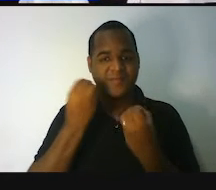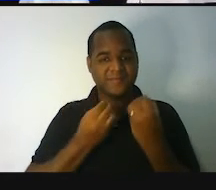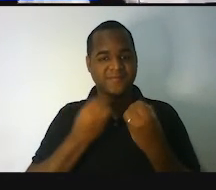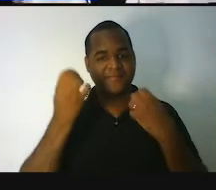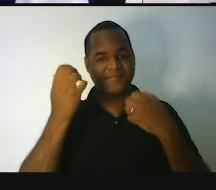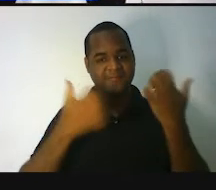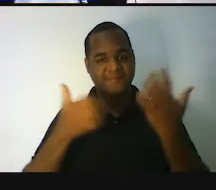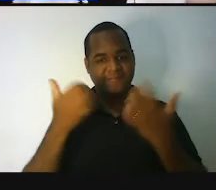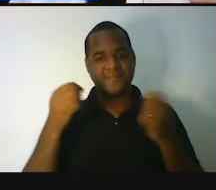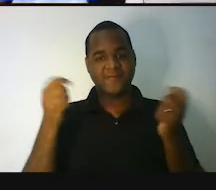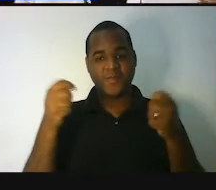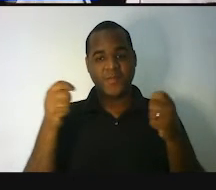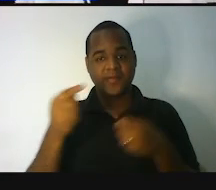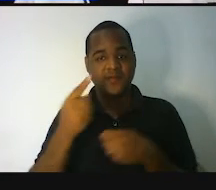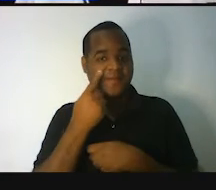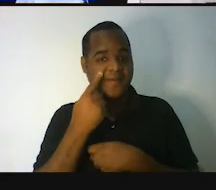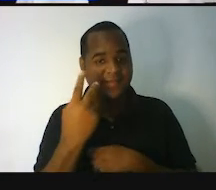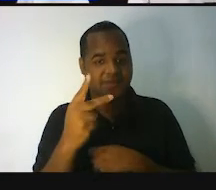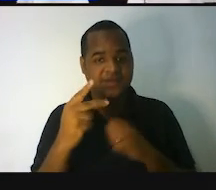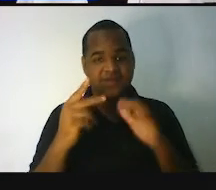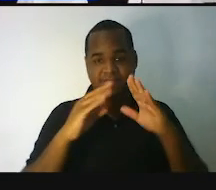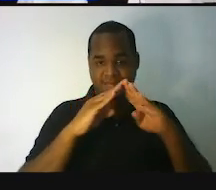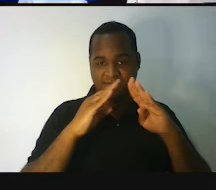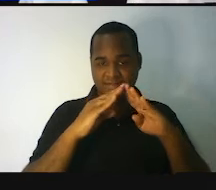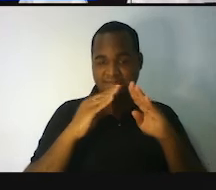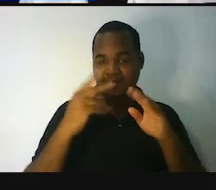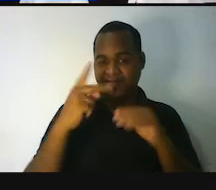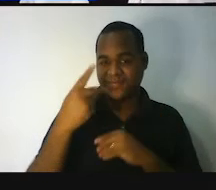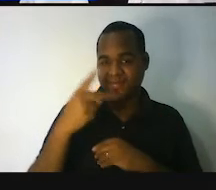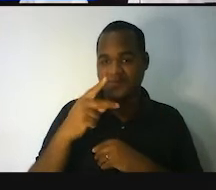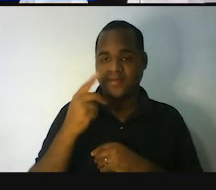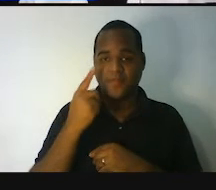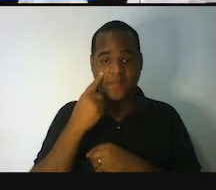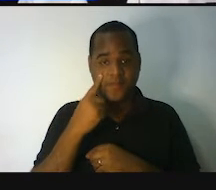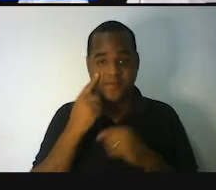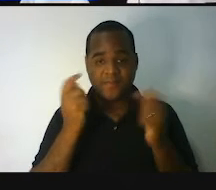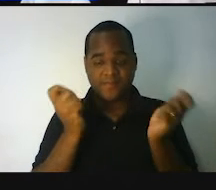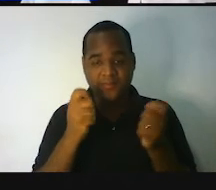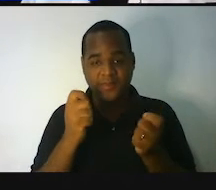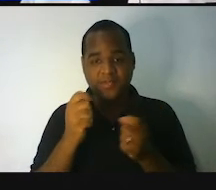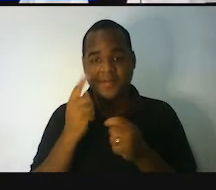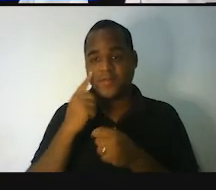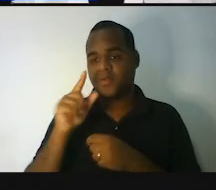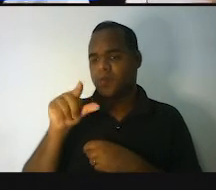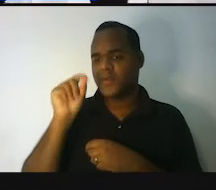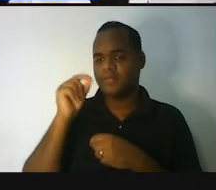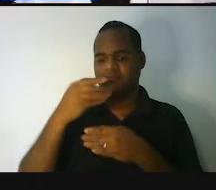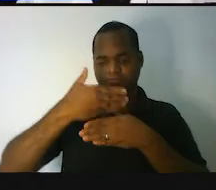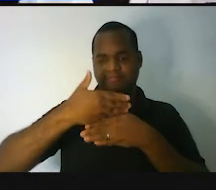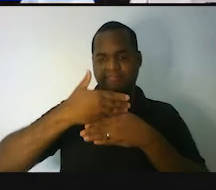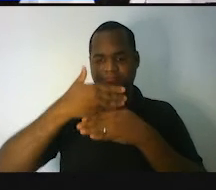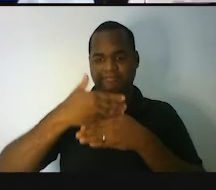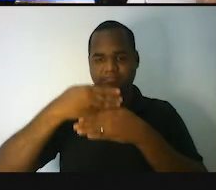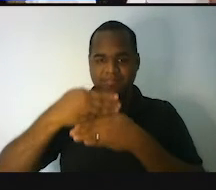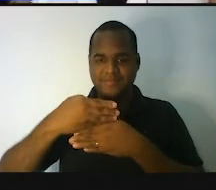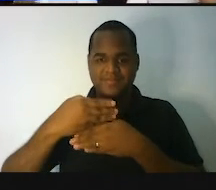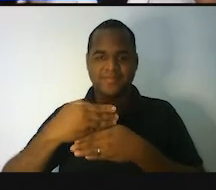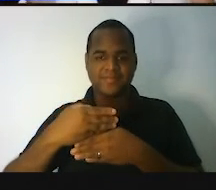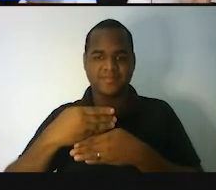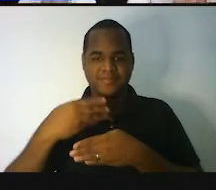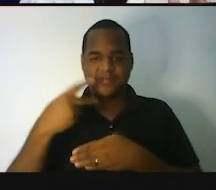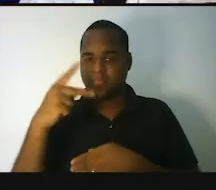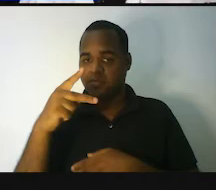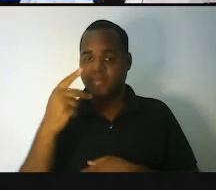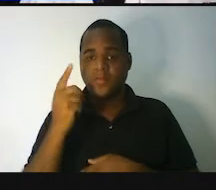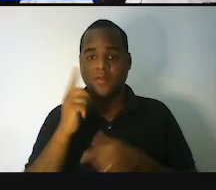Então, o que é que você pode fazer aí na sua casa, onde você estiver, certo? Você pode escolher uma parede. Pode ser aquela que você